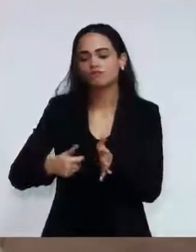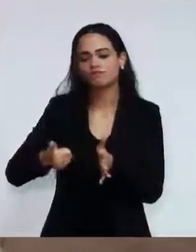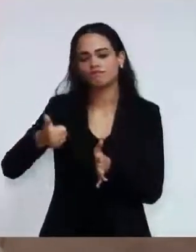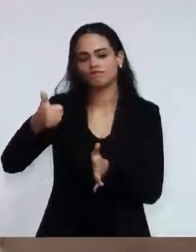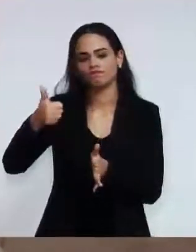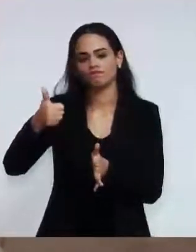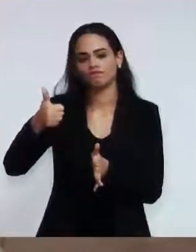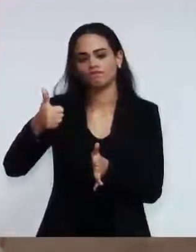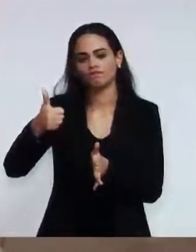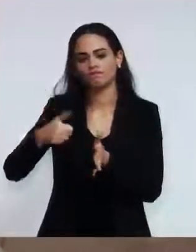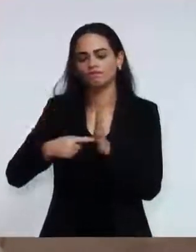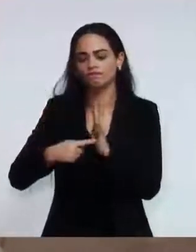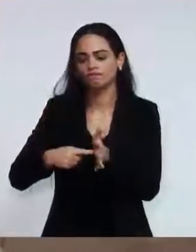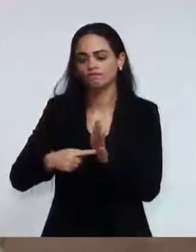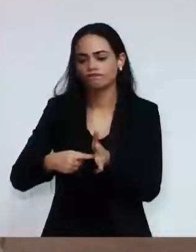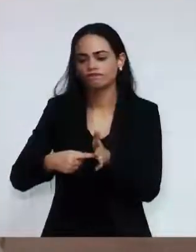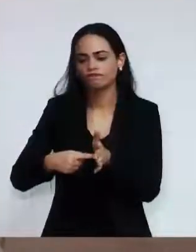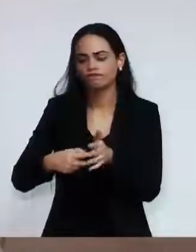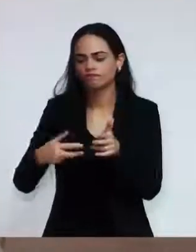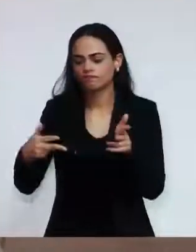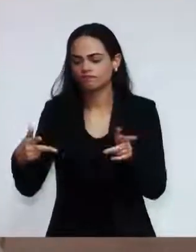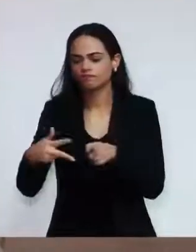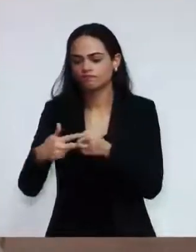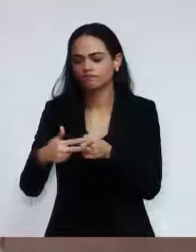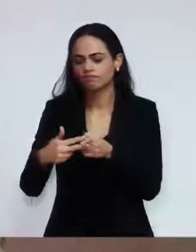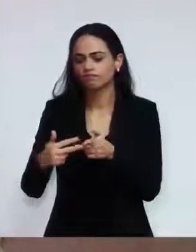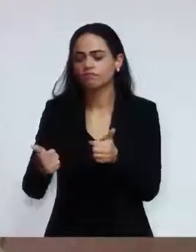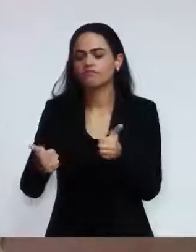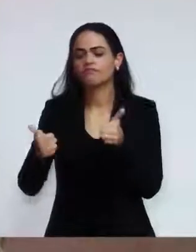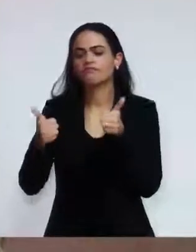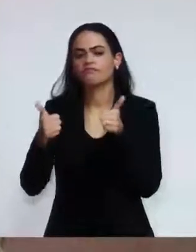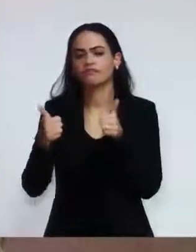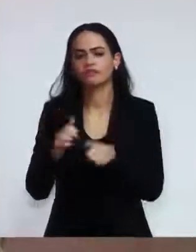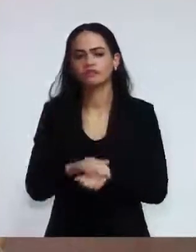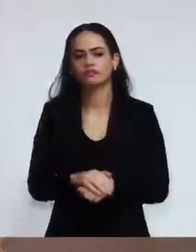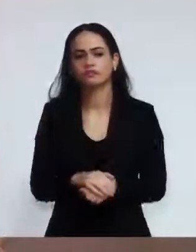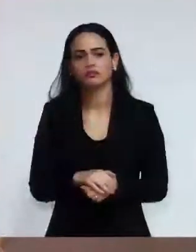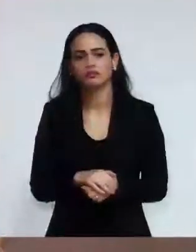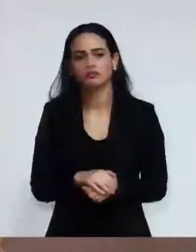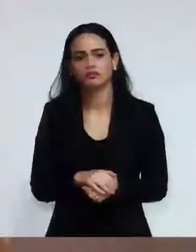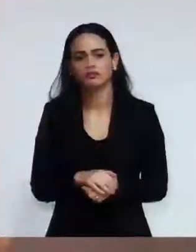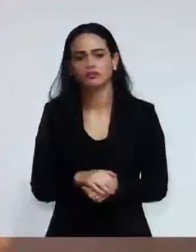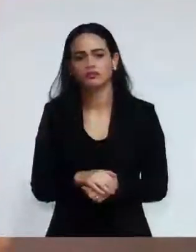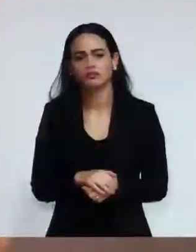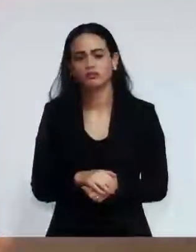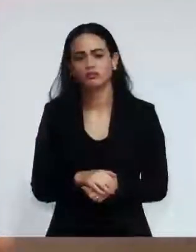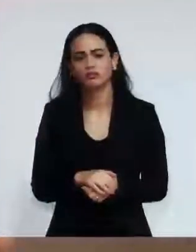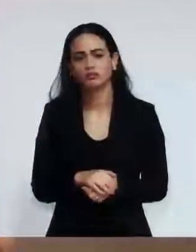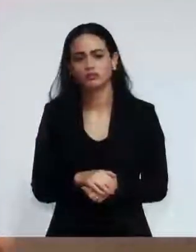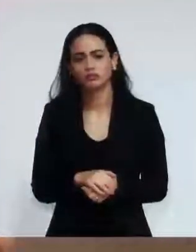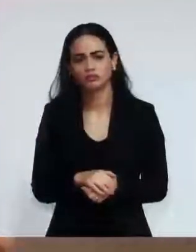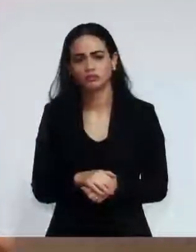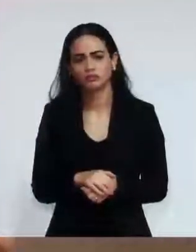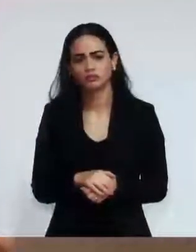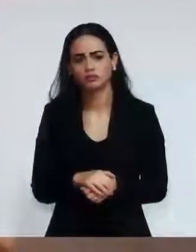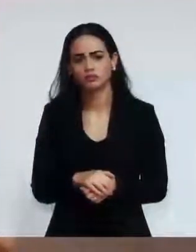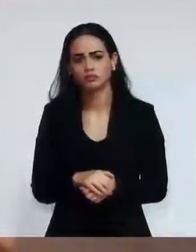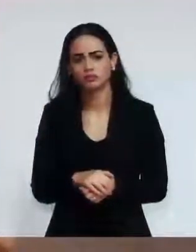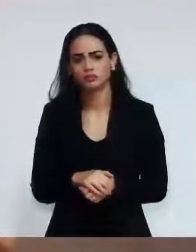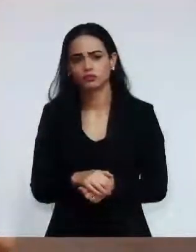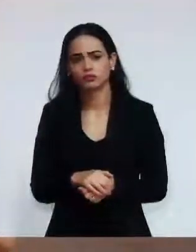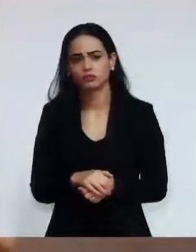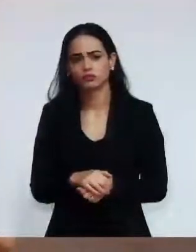Nós não temos uma mecânica de qualidade. A mecânica que nós temos é mecânica com o pessoal já...